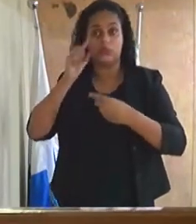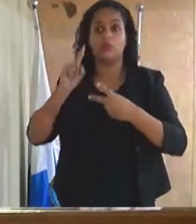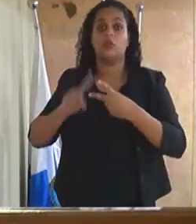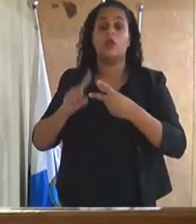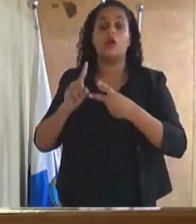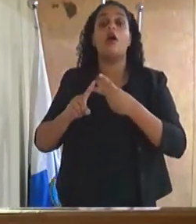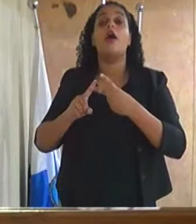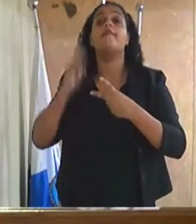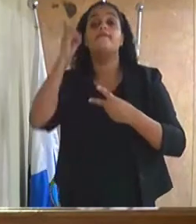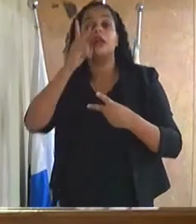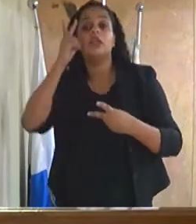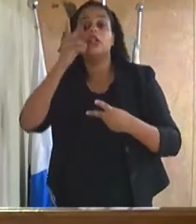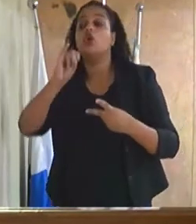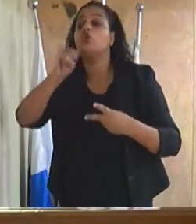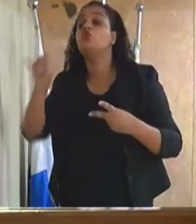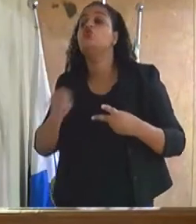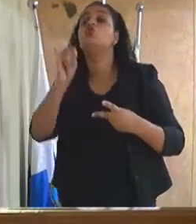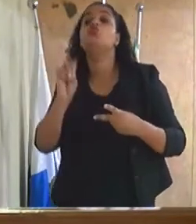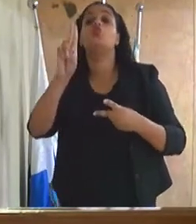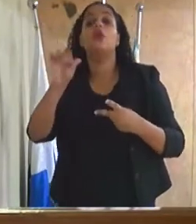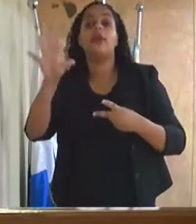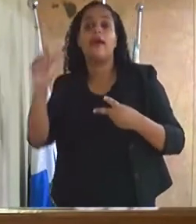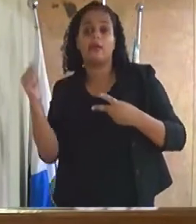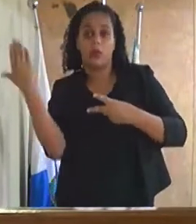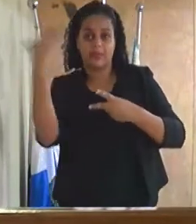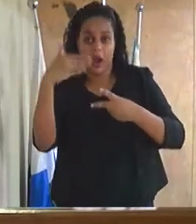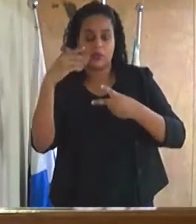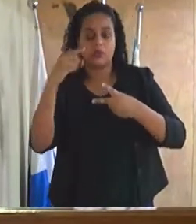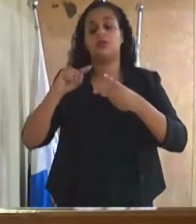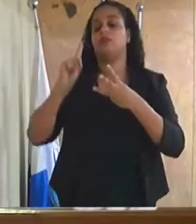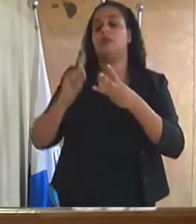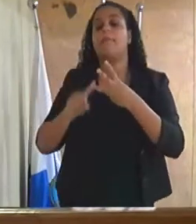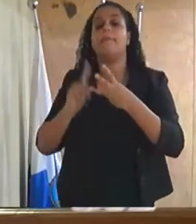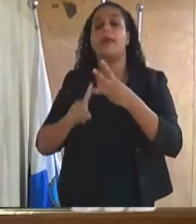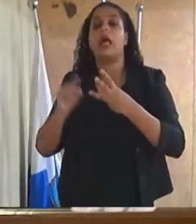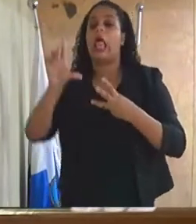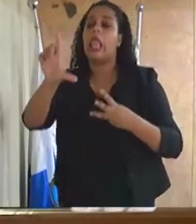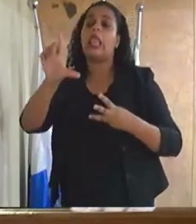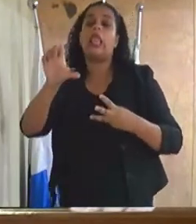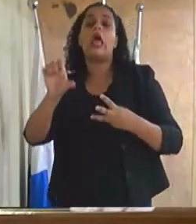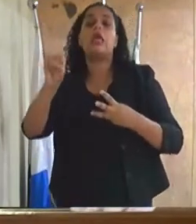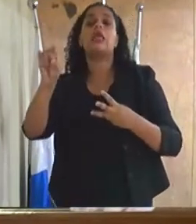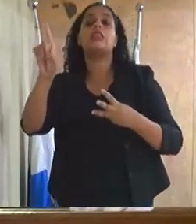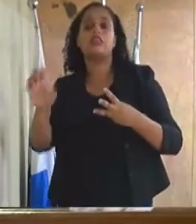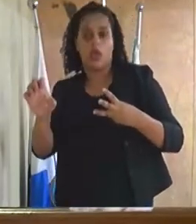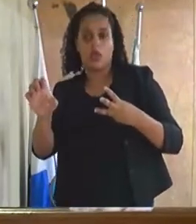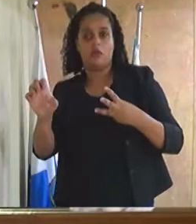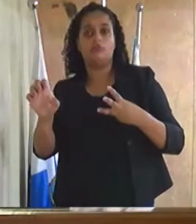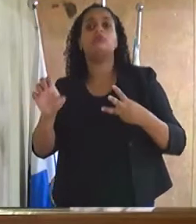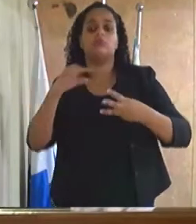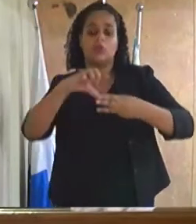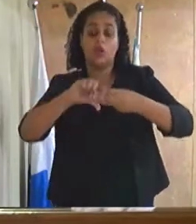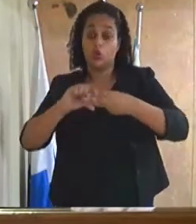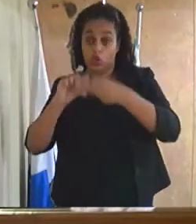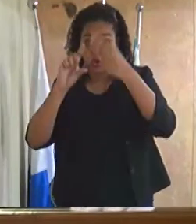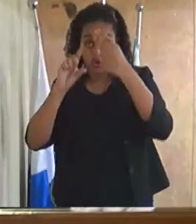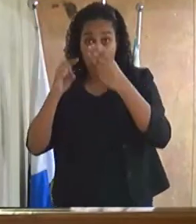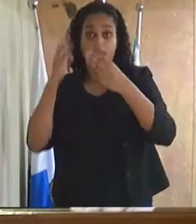vereadora Juliana do Táxi e também a Leide onde temos realizado ações